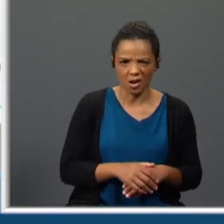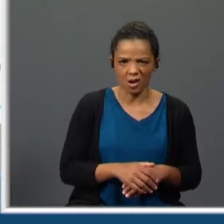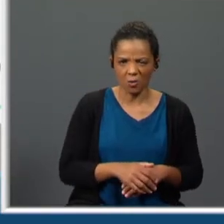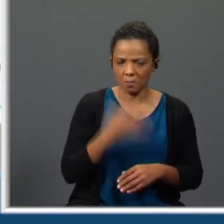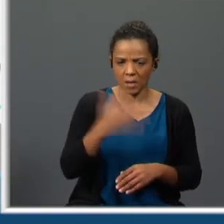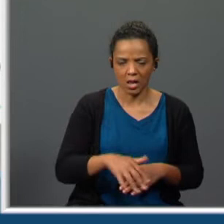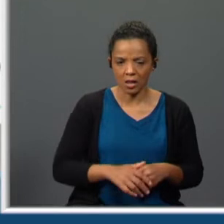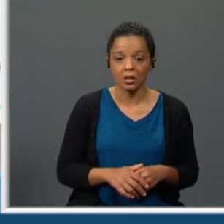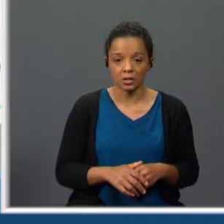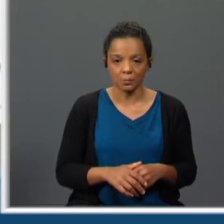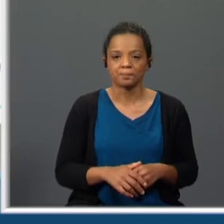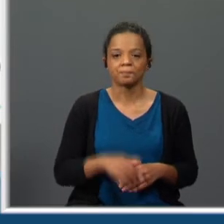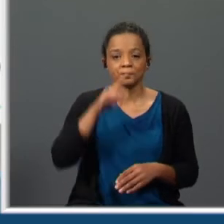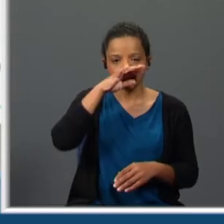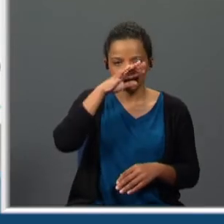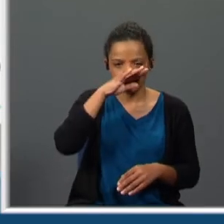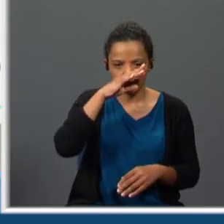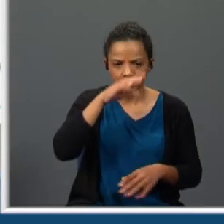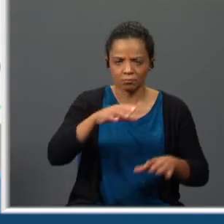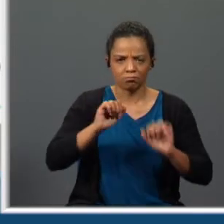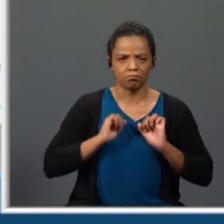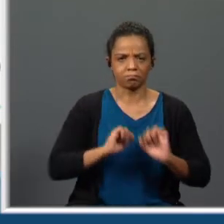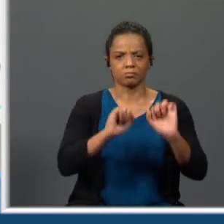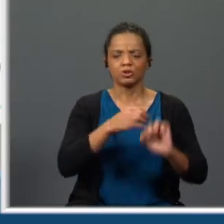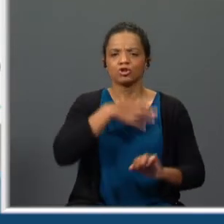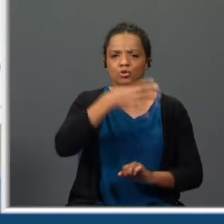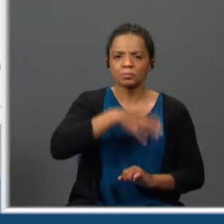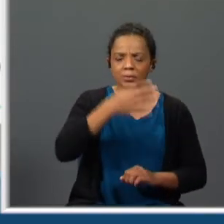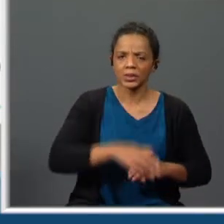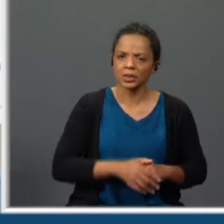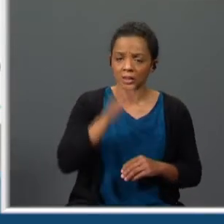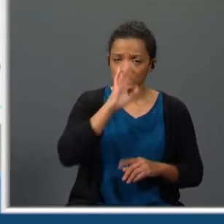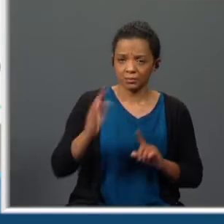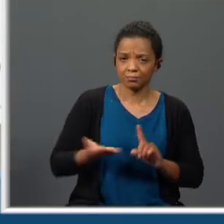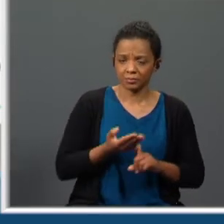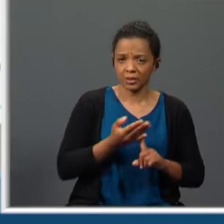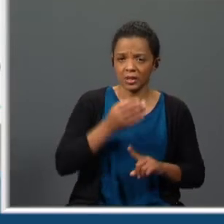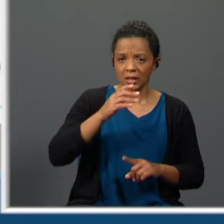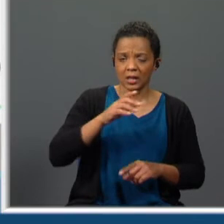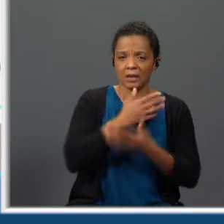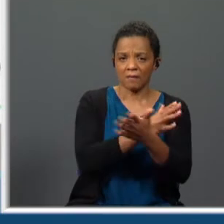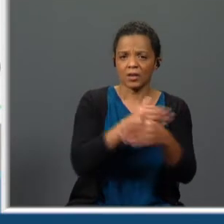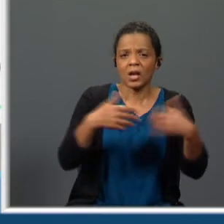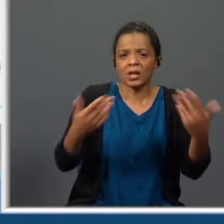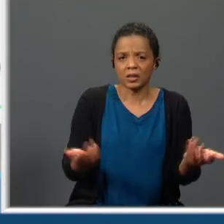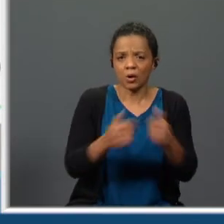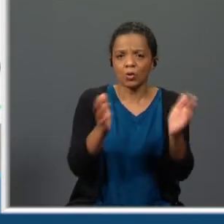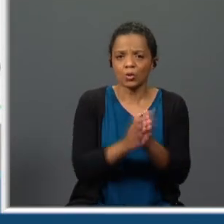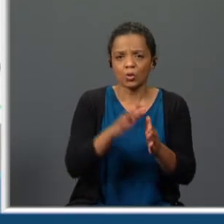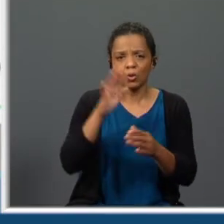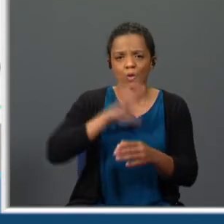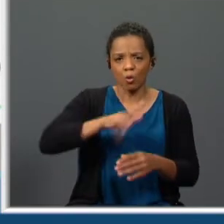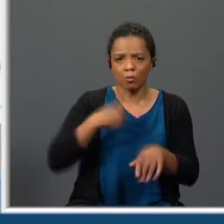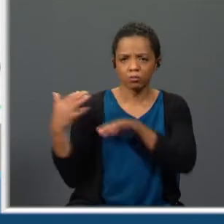incorreção alcoviteira recusa explicando que se fosse condenada ao inferno então todo mundo lá iria parar